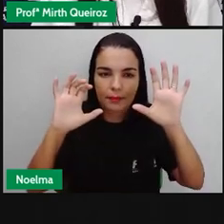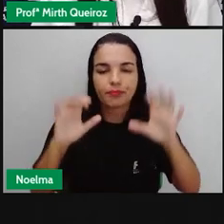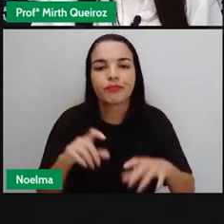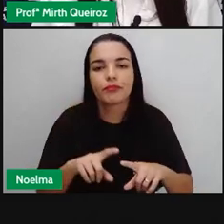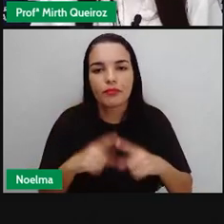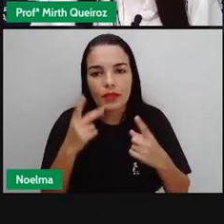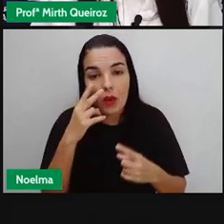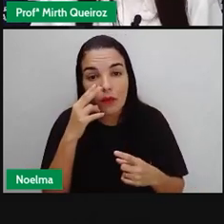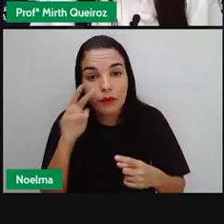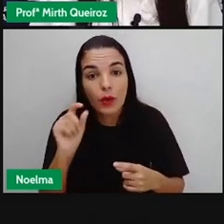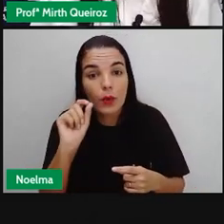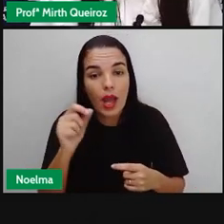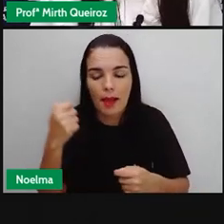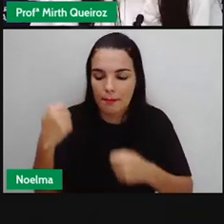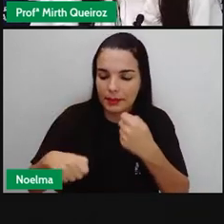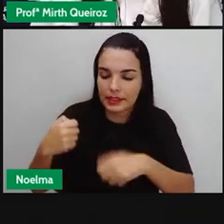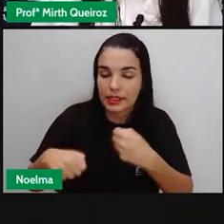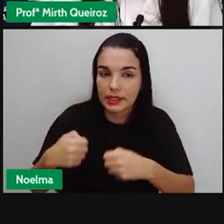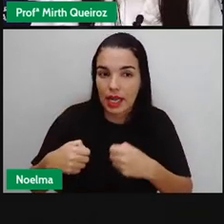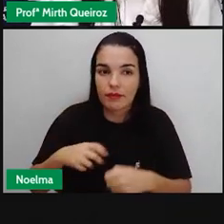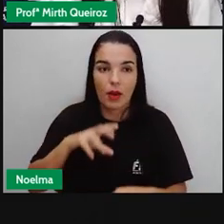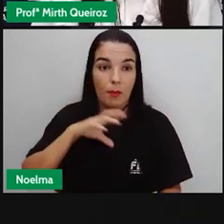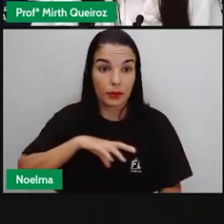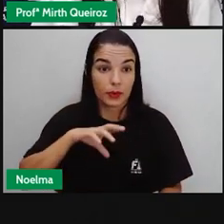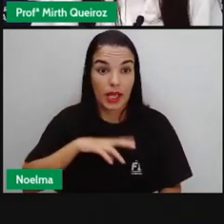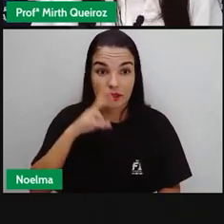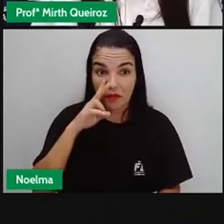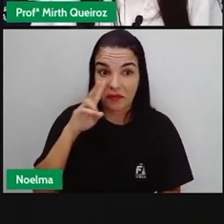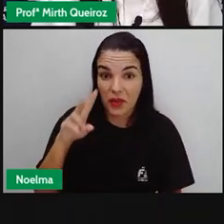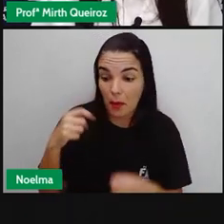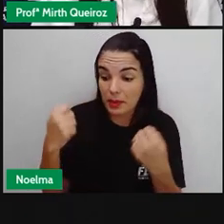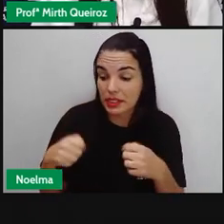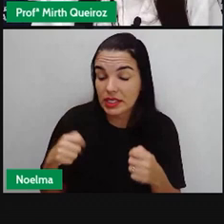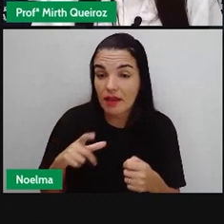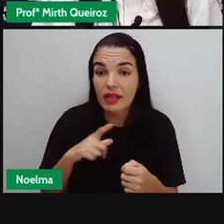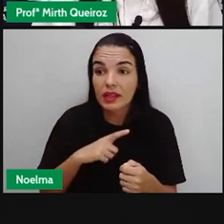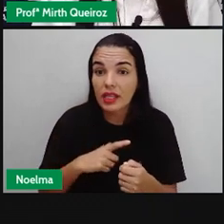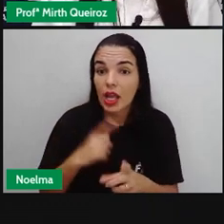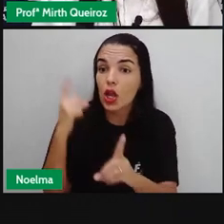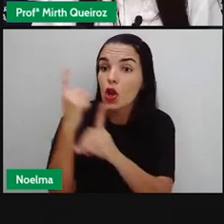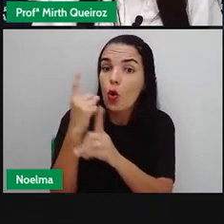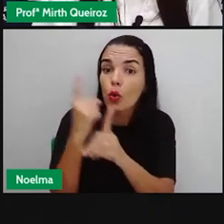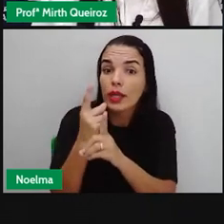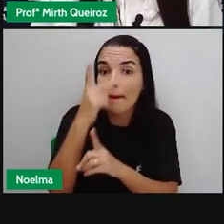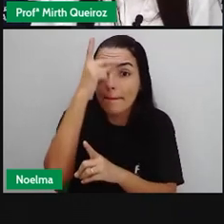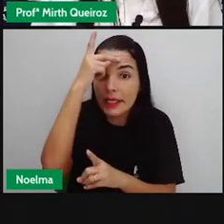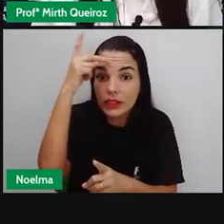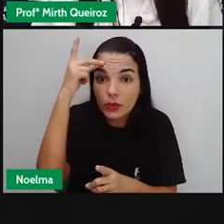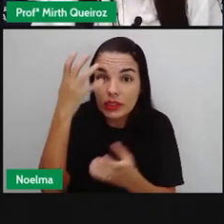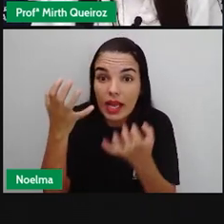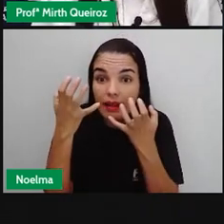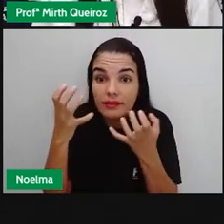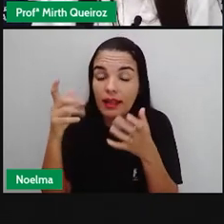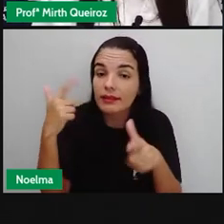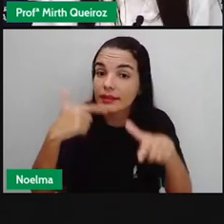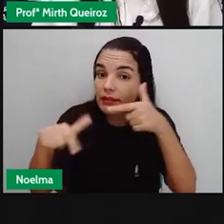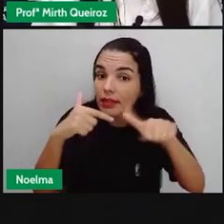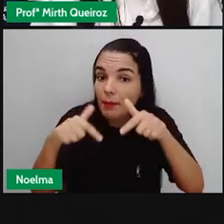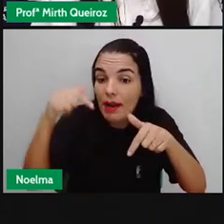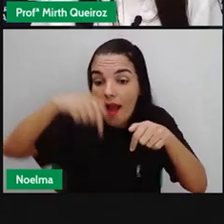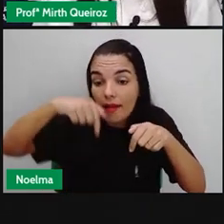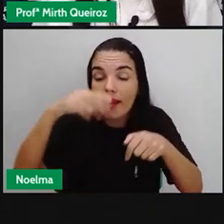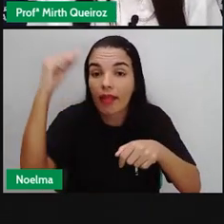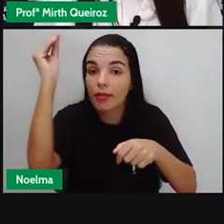necessidade de se tentar encontrar aí uma mão de obra barata, já que